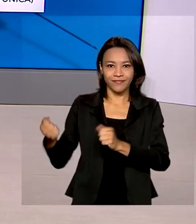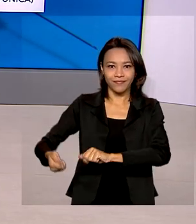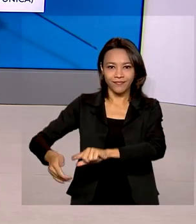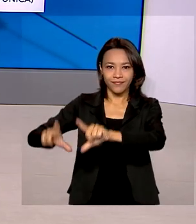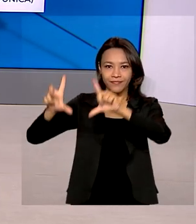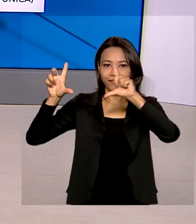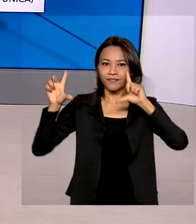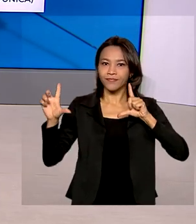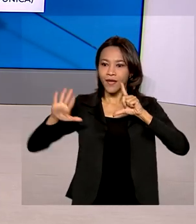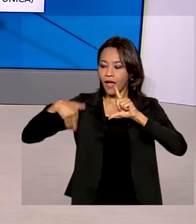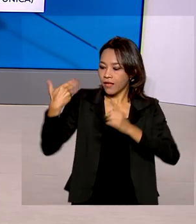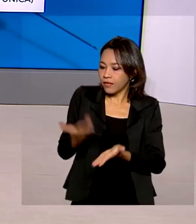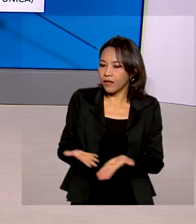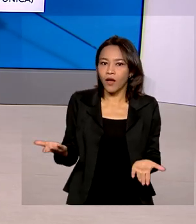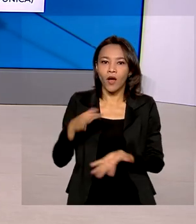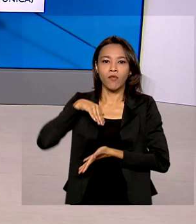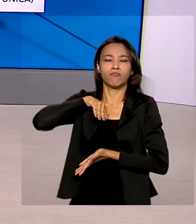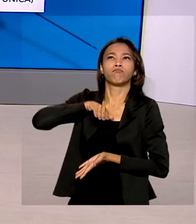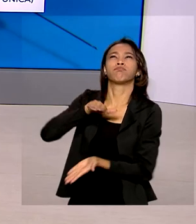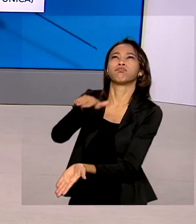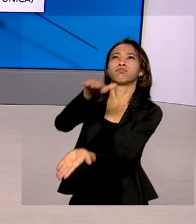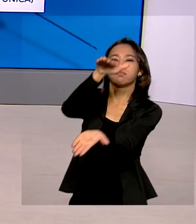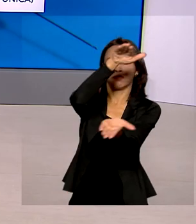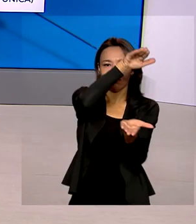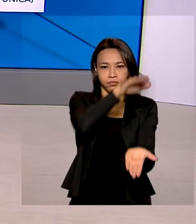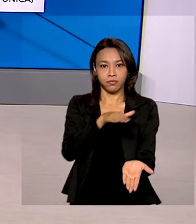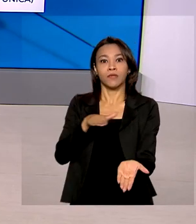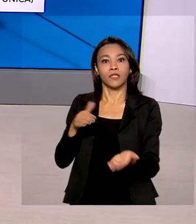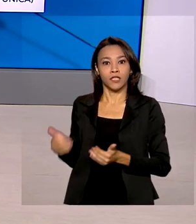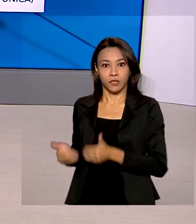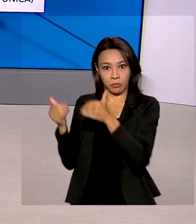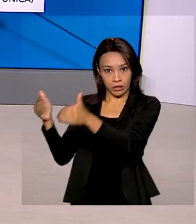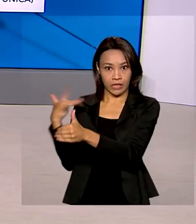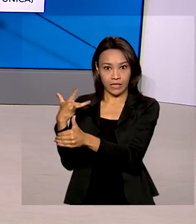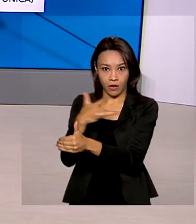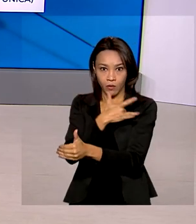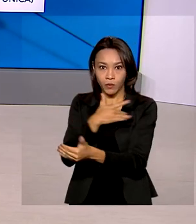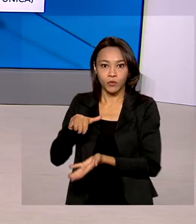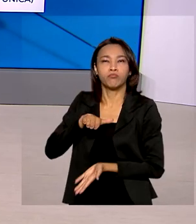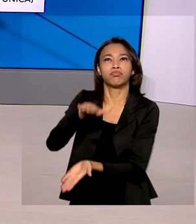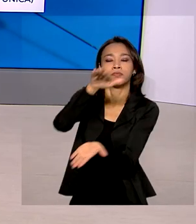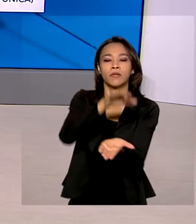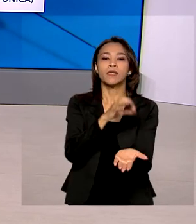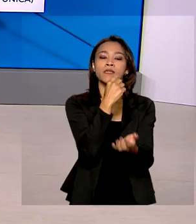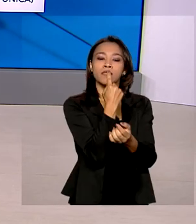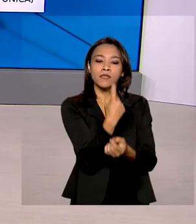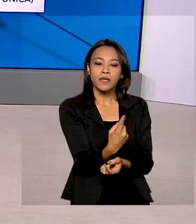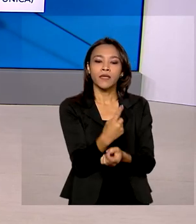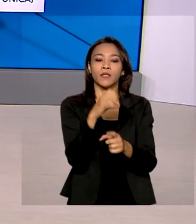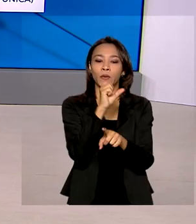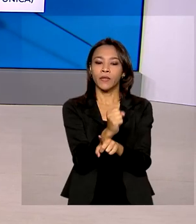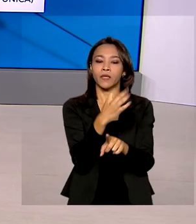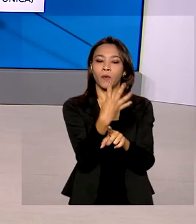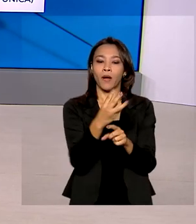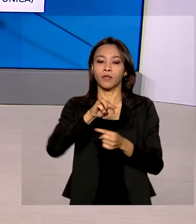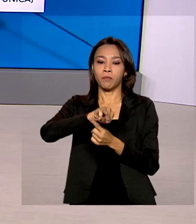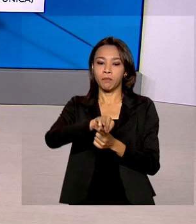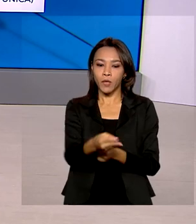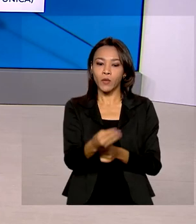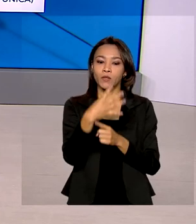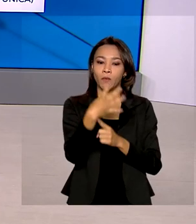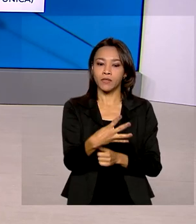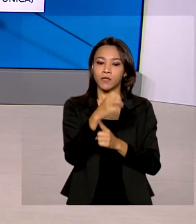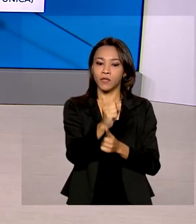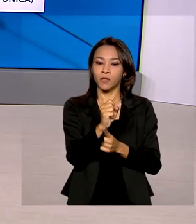o momento foram distribuídas pelo Ministério da Saúde 184 milhões, 488 mil,